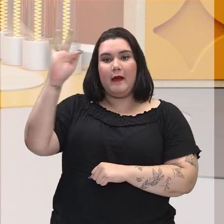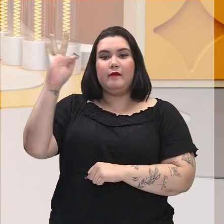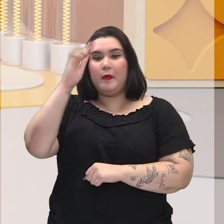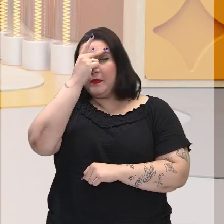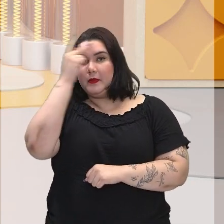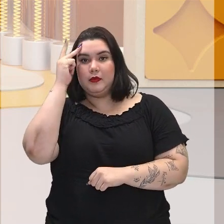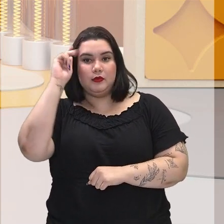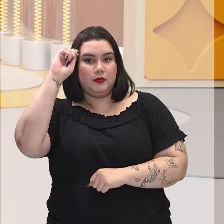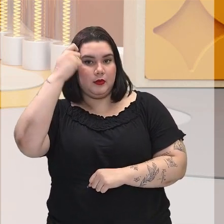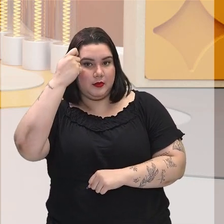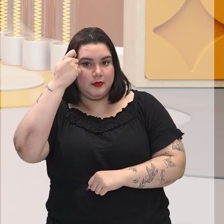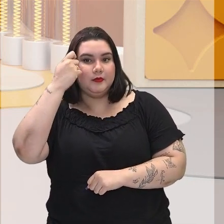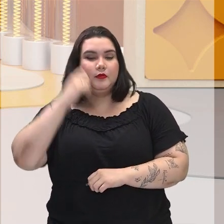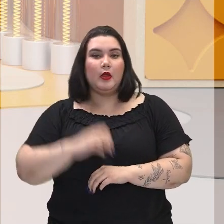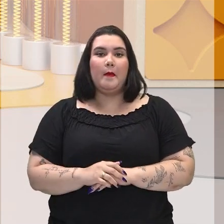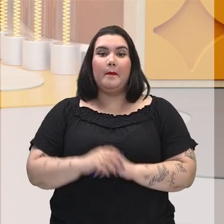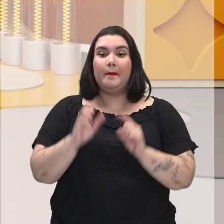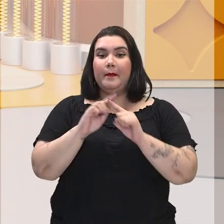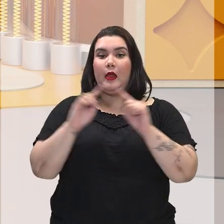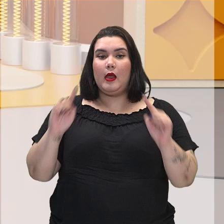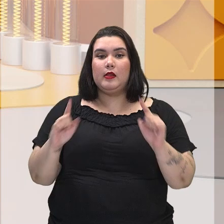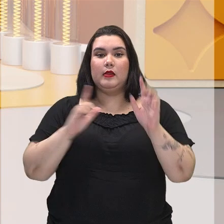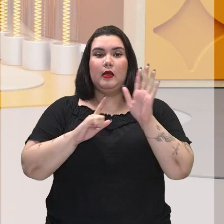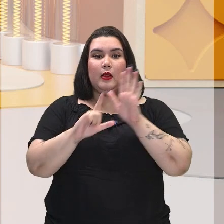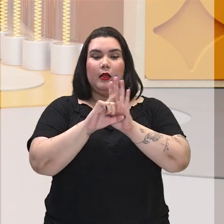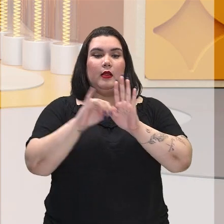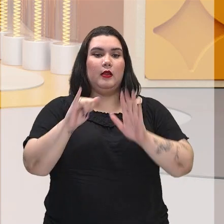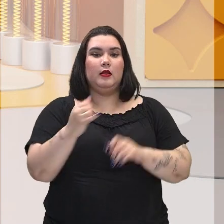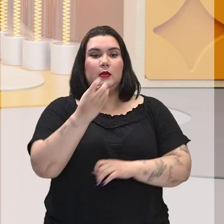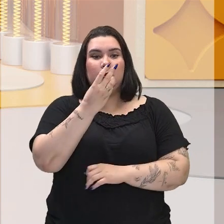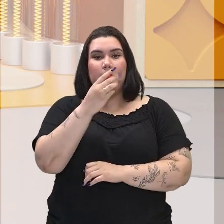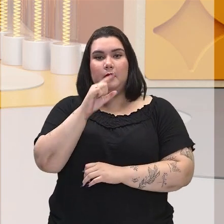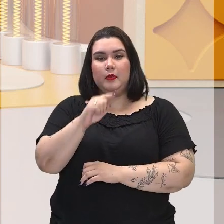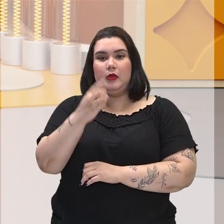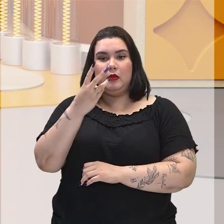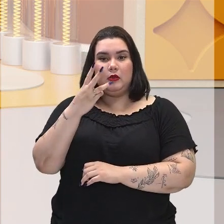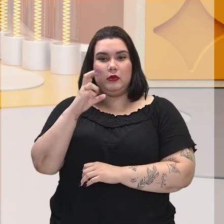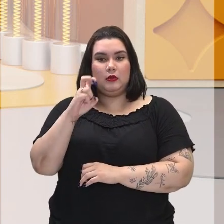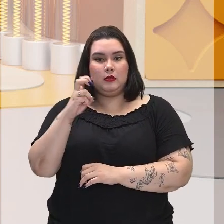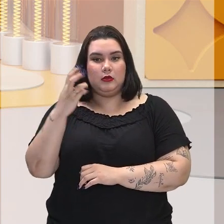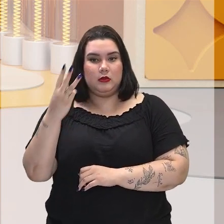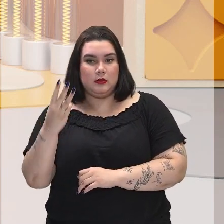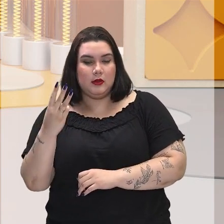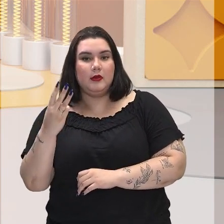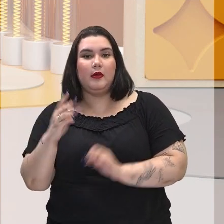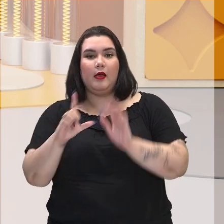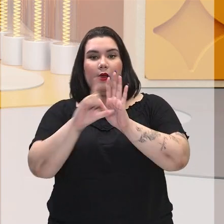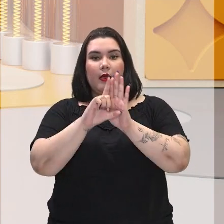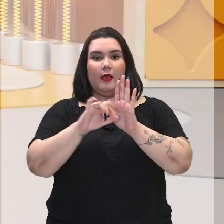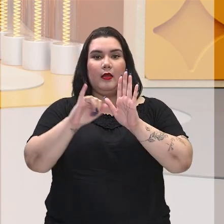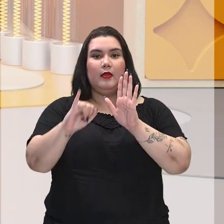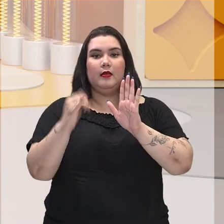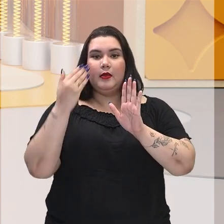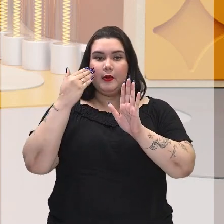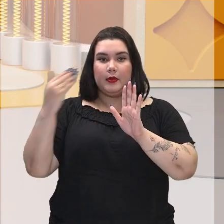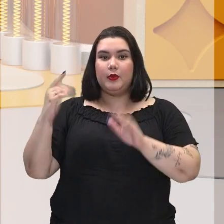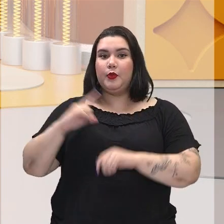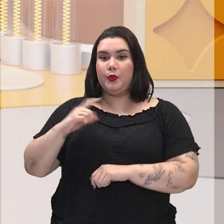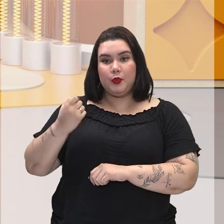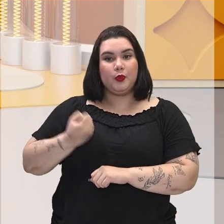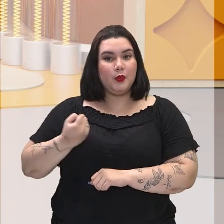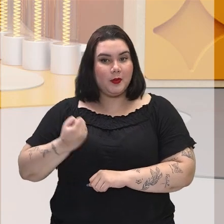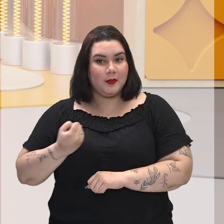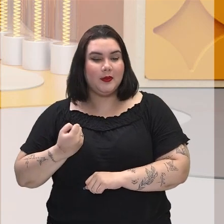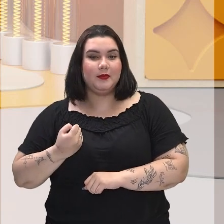No entanto, nós tivemos a Lei 3.353, sim. Essa lei aqui tem número, tá?